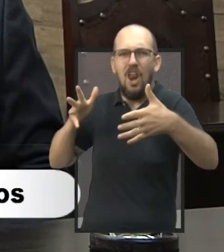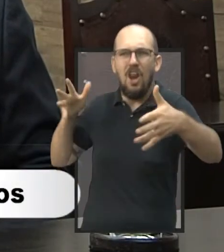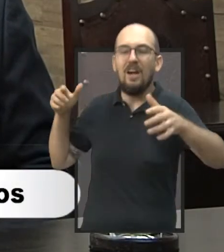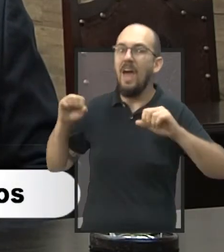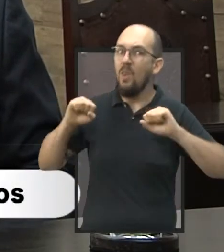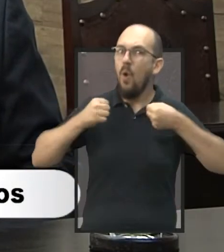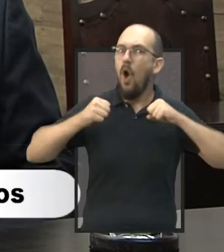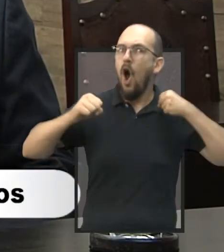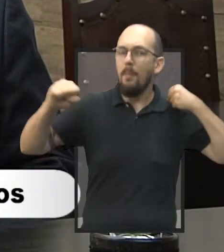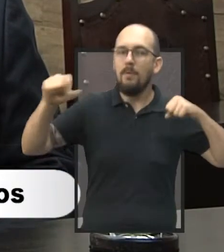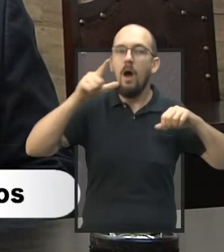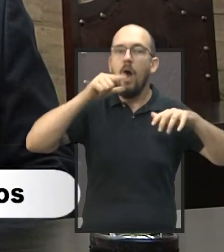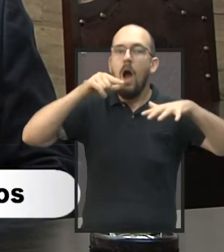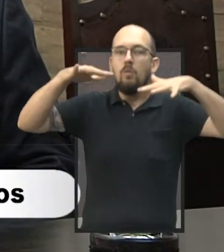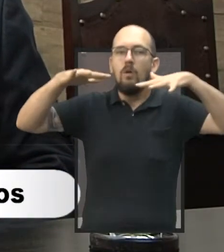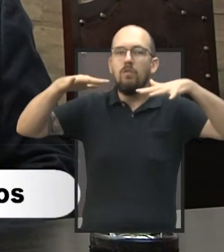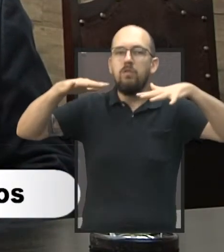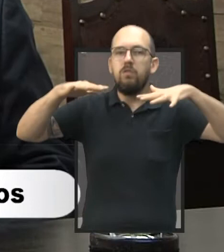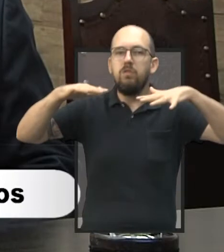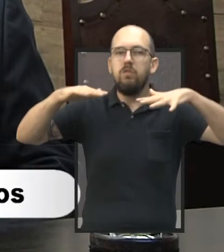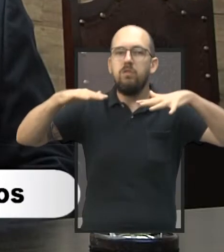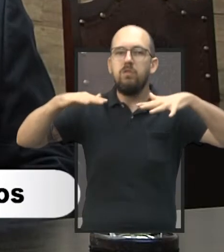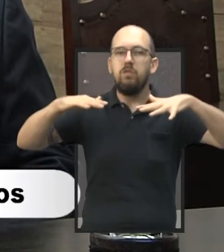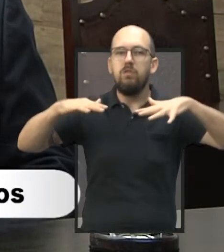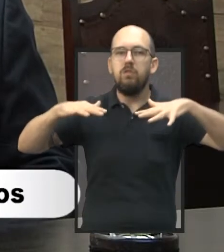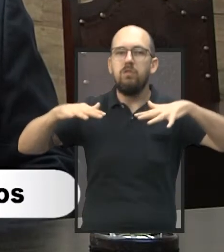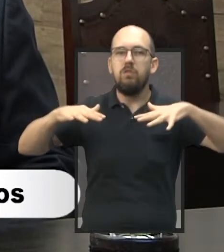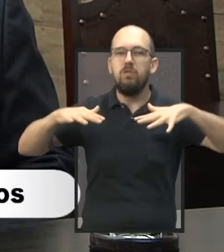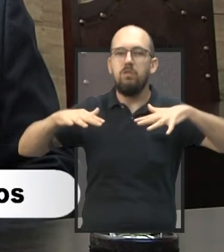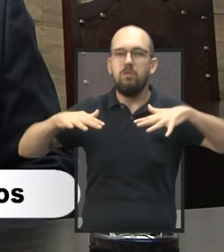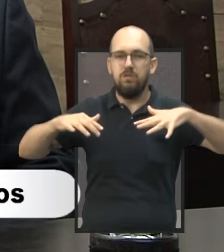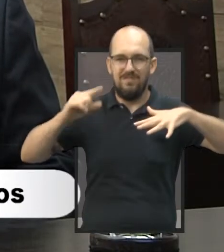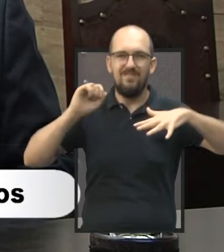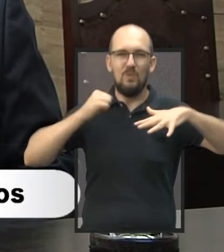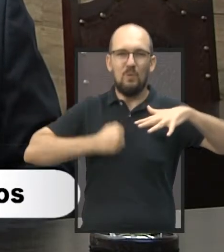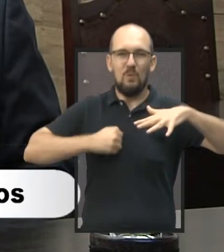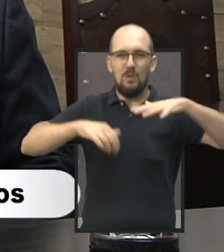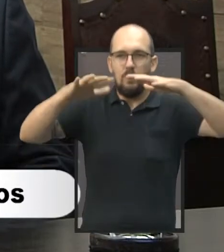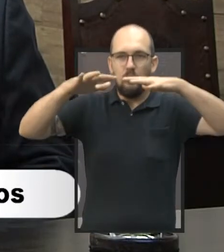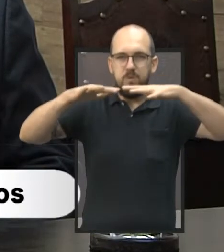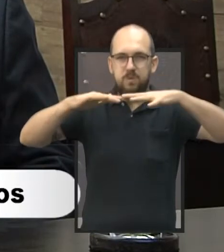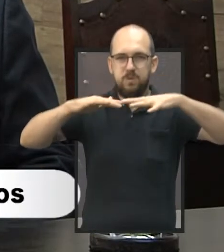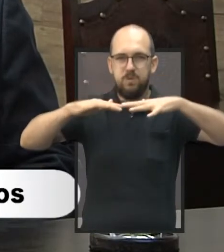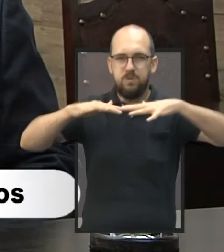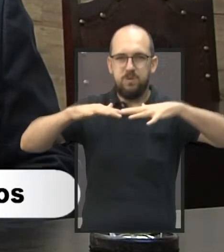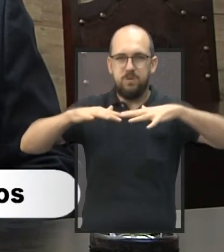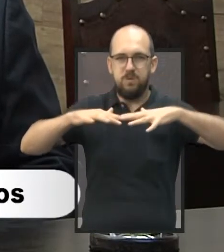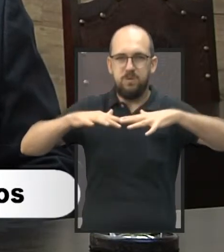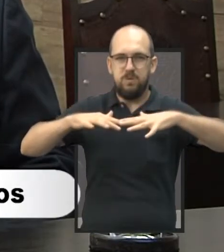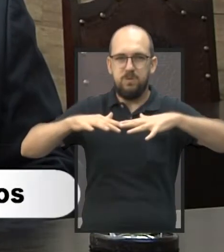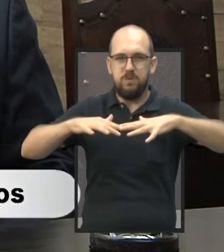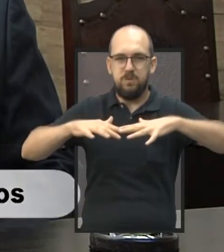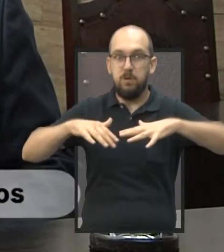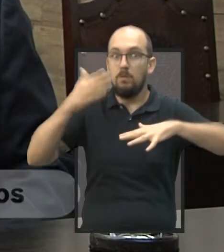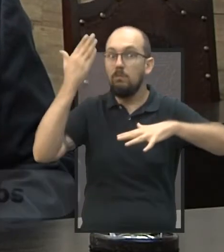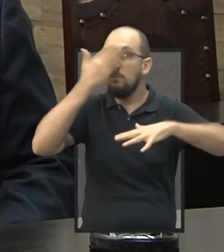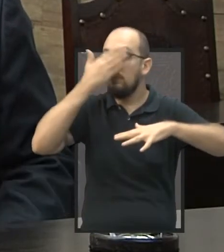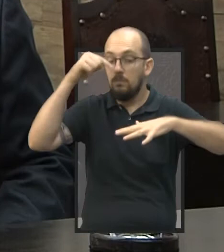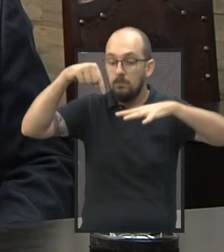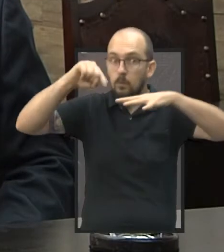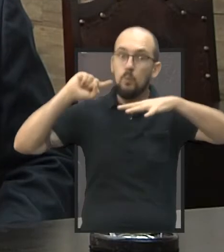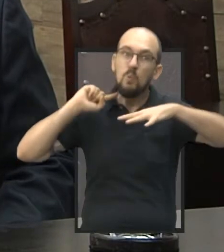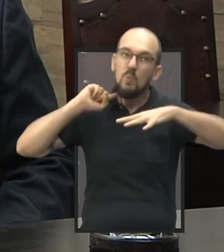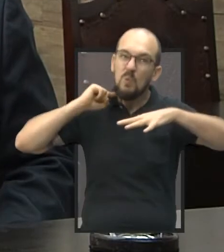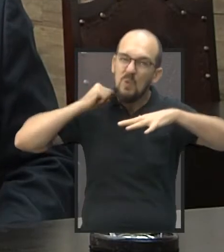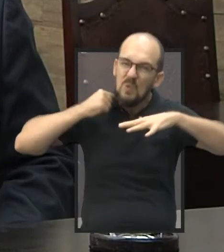água que ficam ali decantando. Não é um tratamento, é decantação. Ela fica parada lá e a gente não sabe qual é risco que pode trazer aqui para a nossa cidade